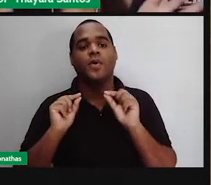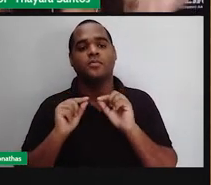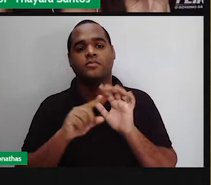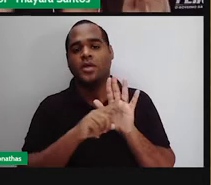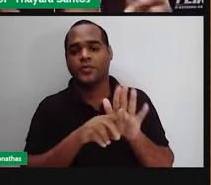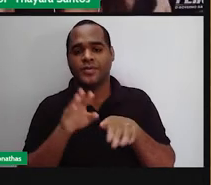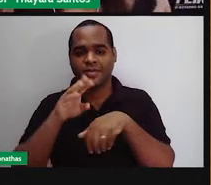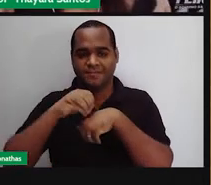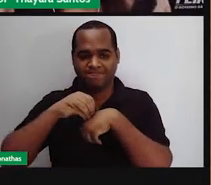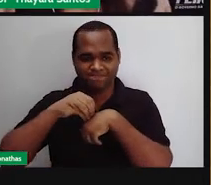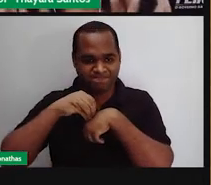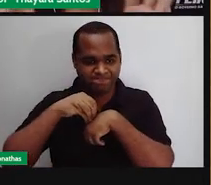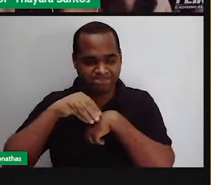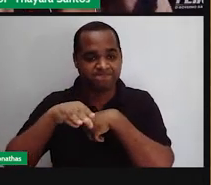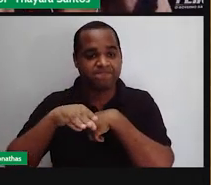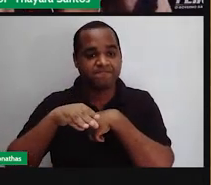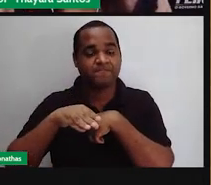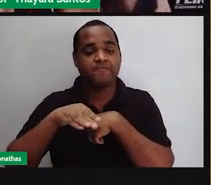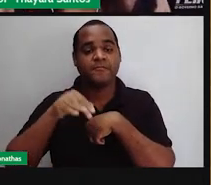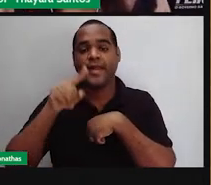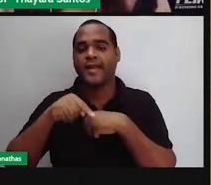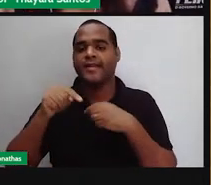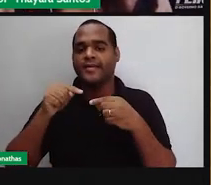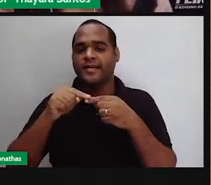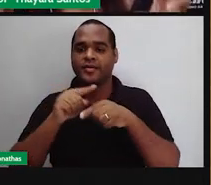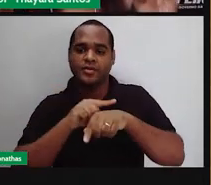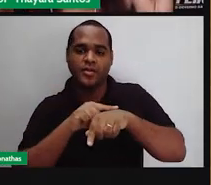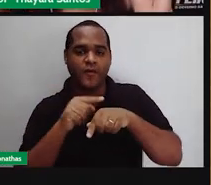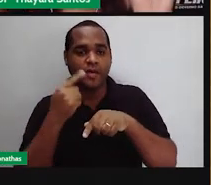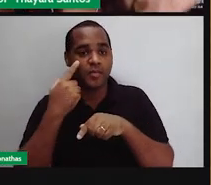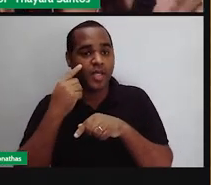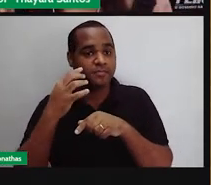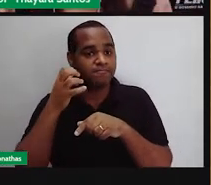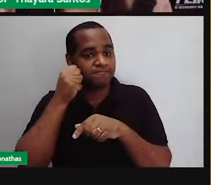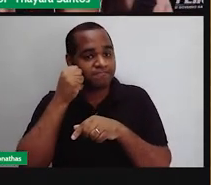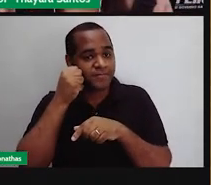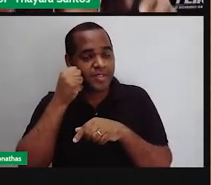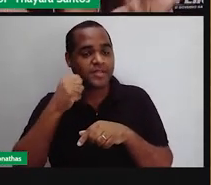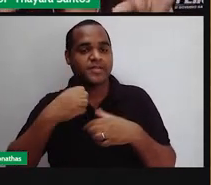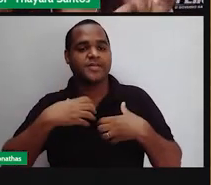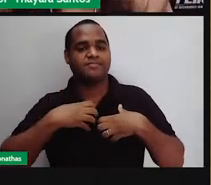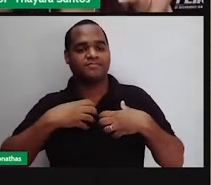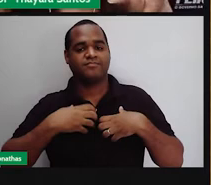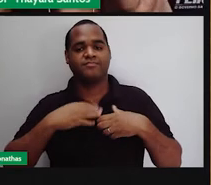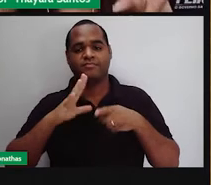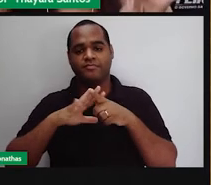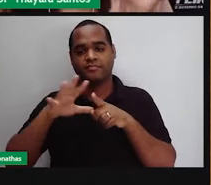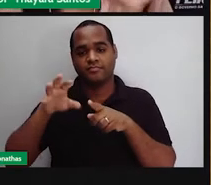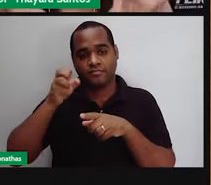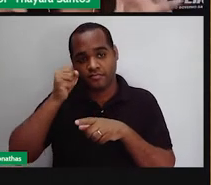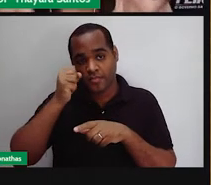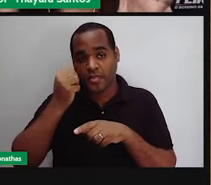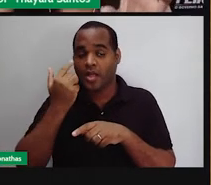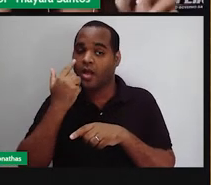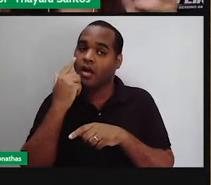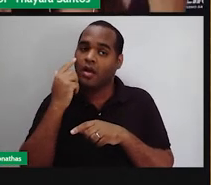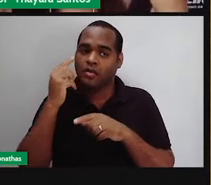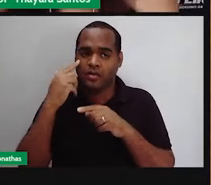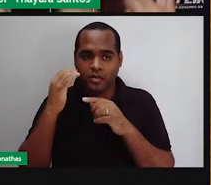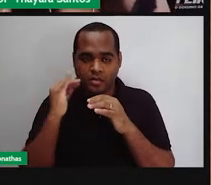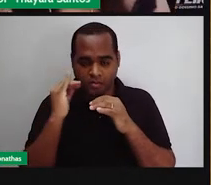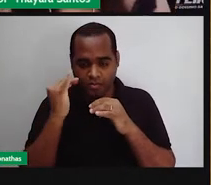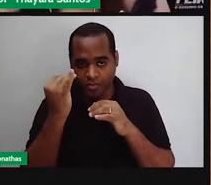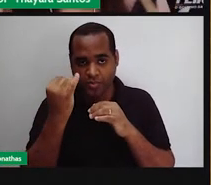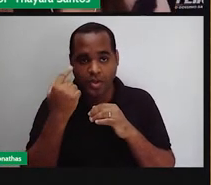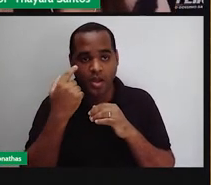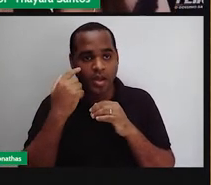tem esse nome de nervo, então ele faz parte do sistema nervoso. Então, é ele que vai pegar essa informação ali, captada pelo olho, e